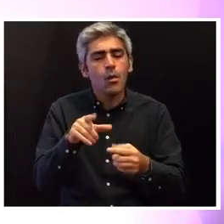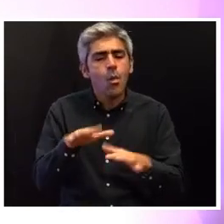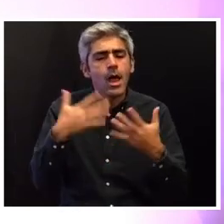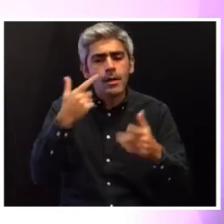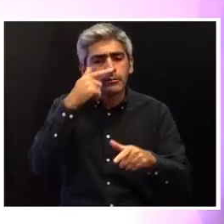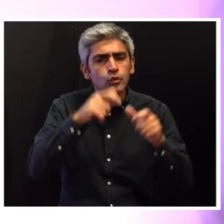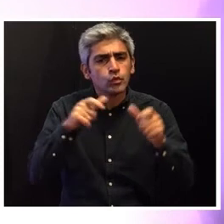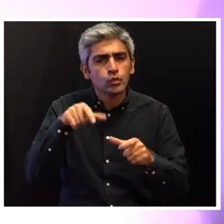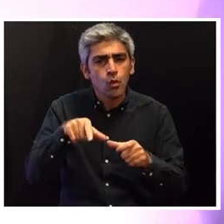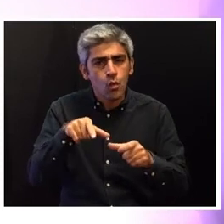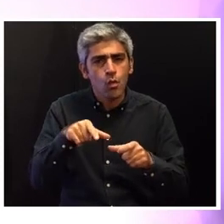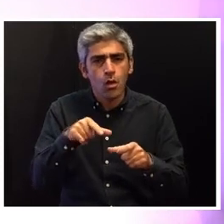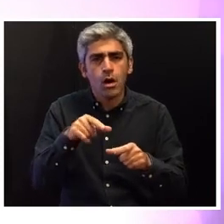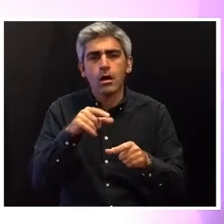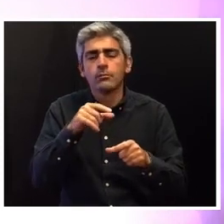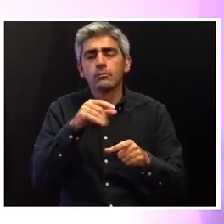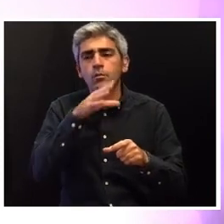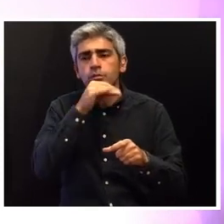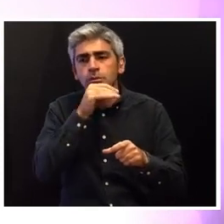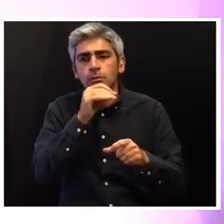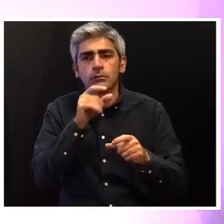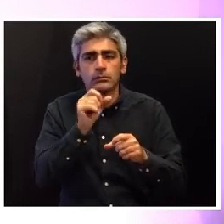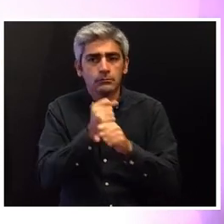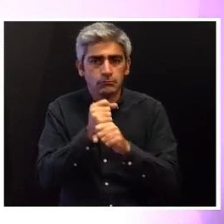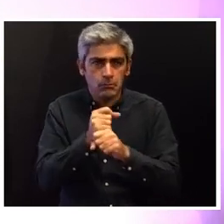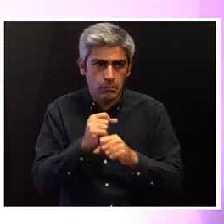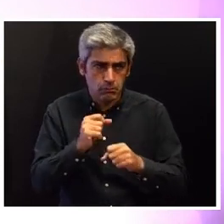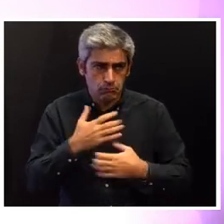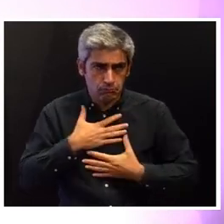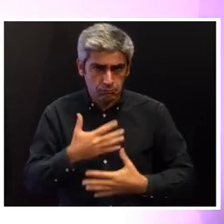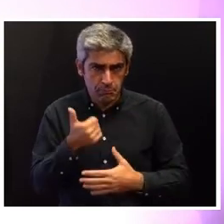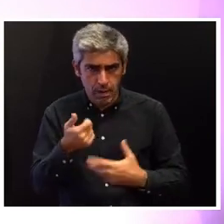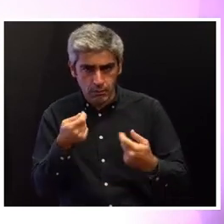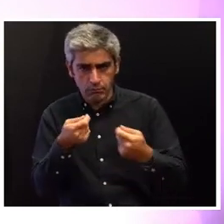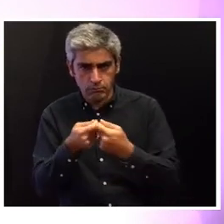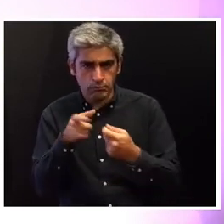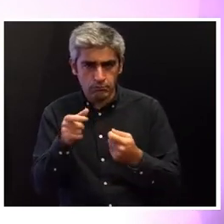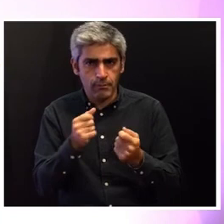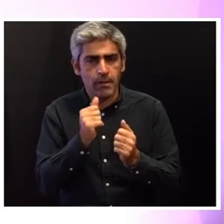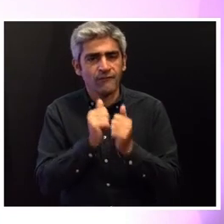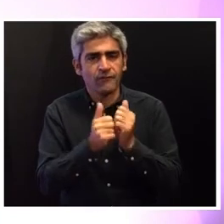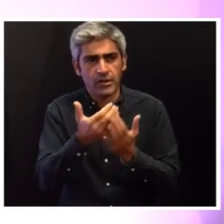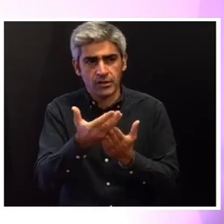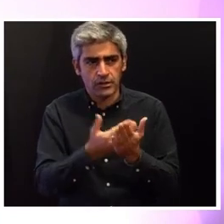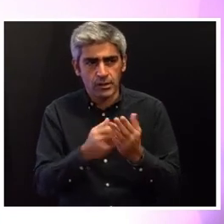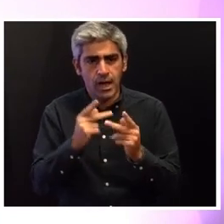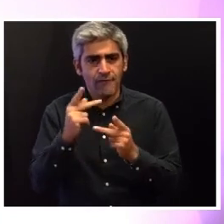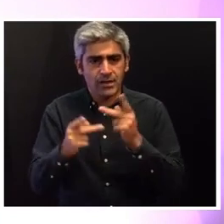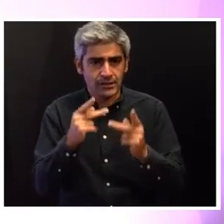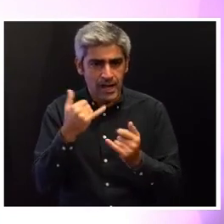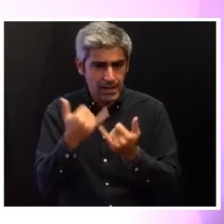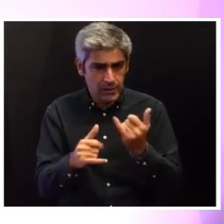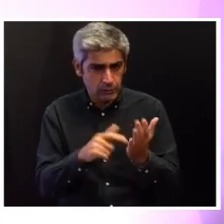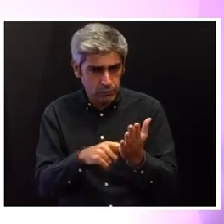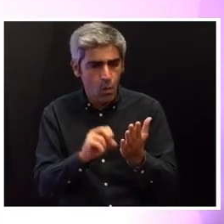exerça as funções de órgão de polícia criminal está apta a aplicar as fichas de avaliação de risco ou, se